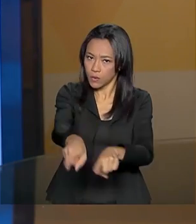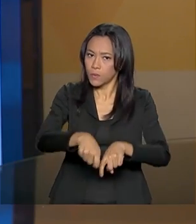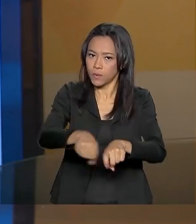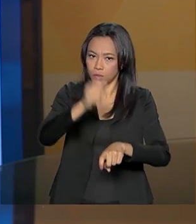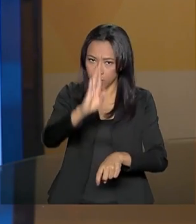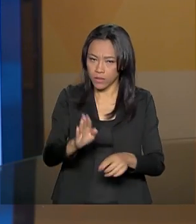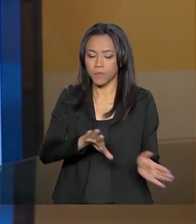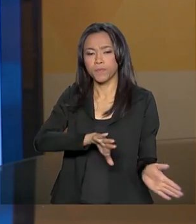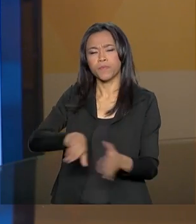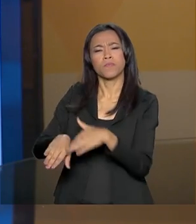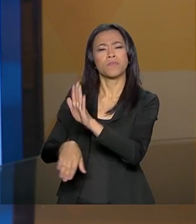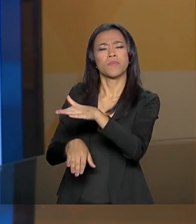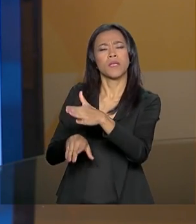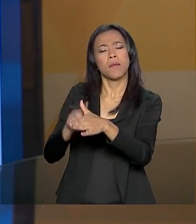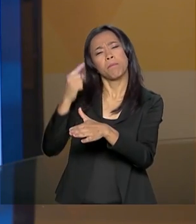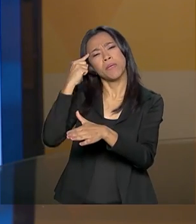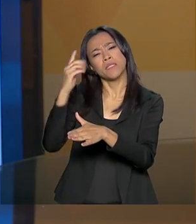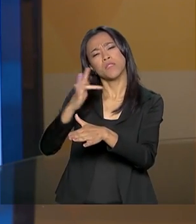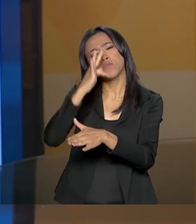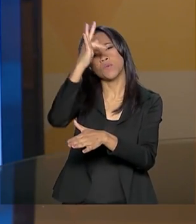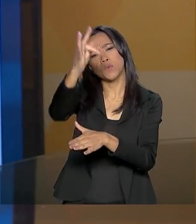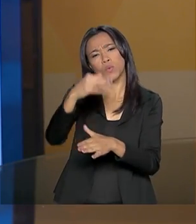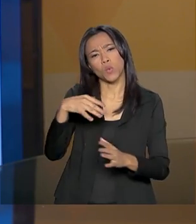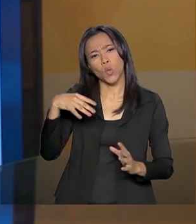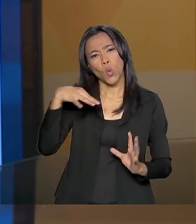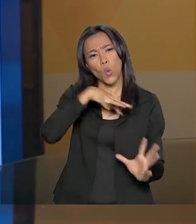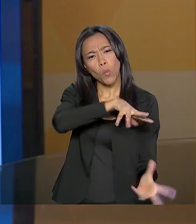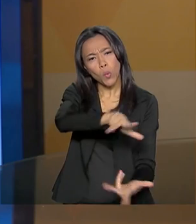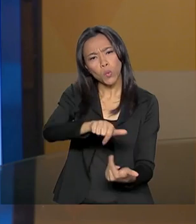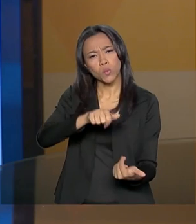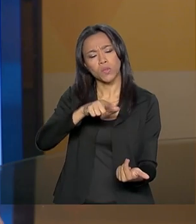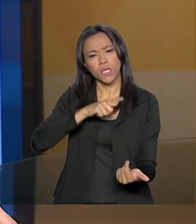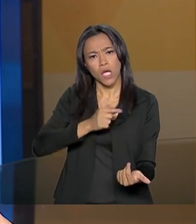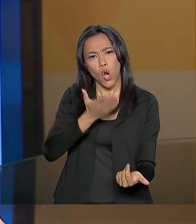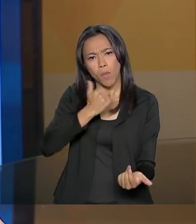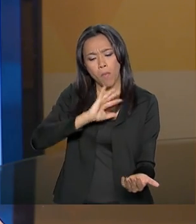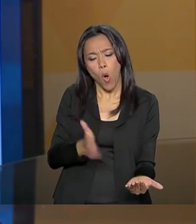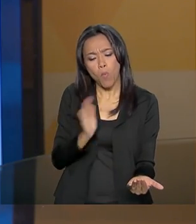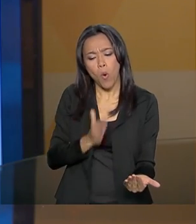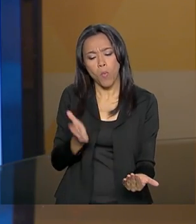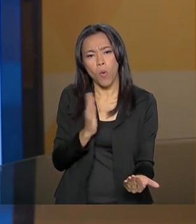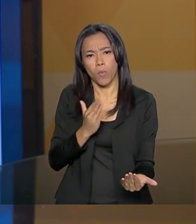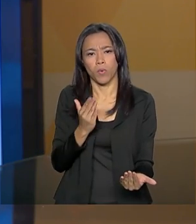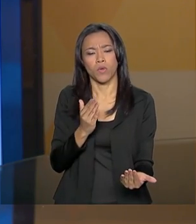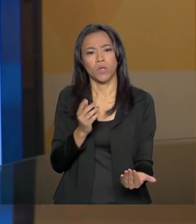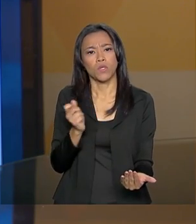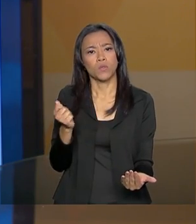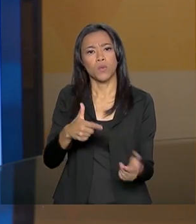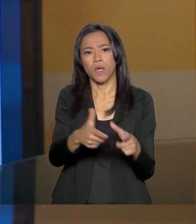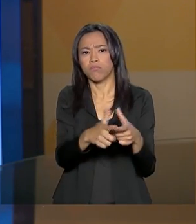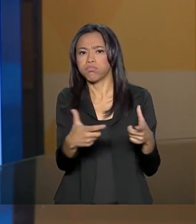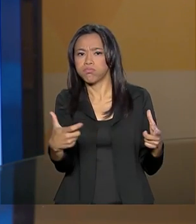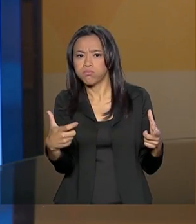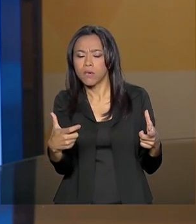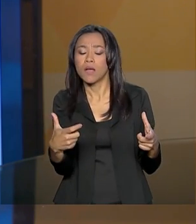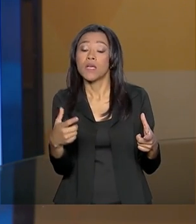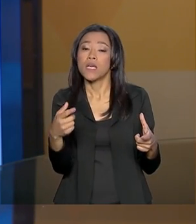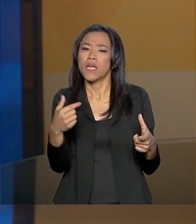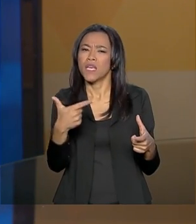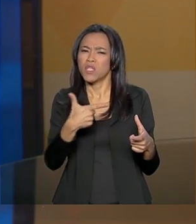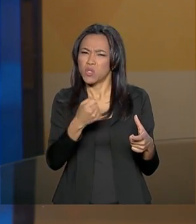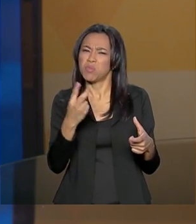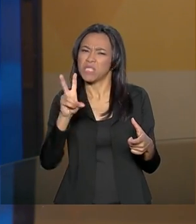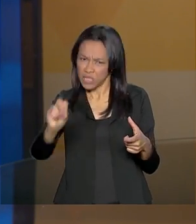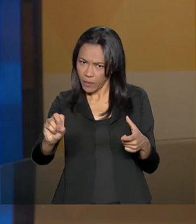futuro, se hoje o mundo produz mais alimentos do que a população mundial, em 2050 isso